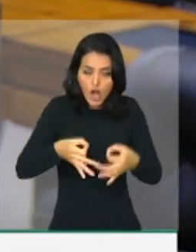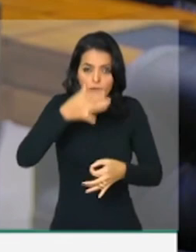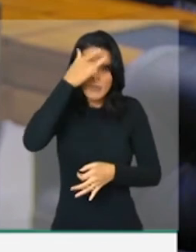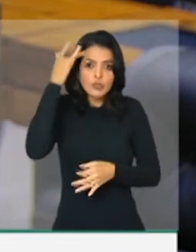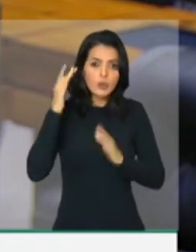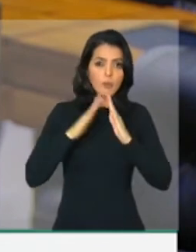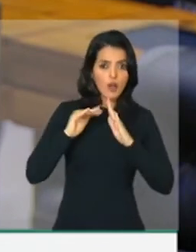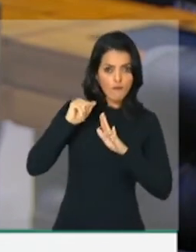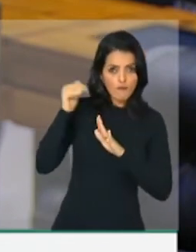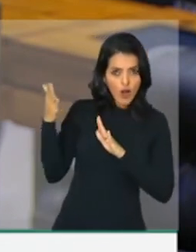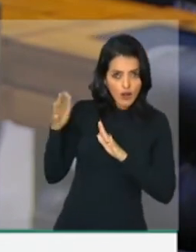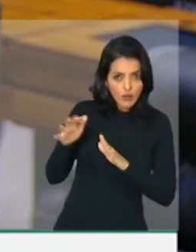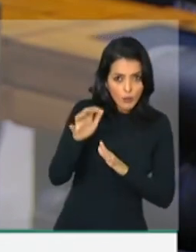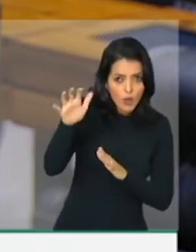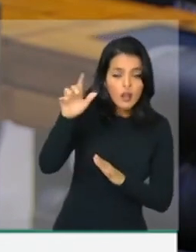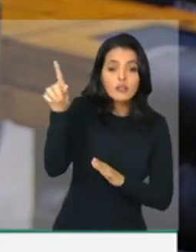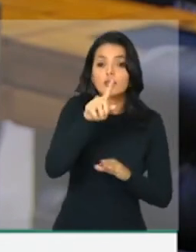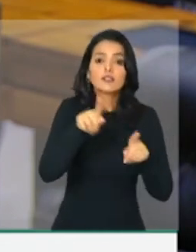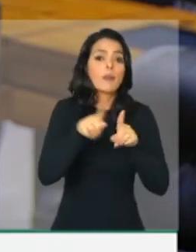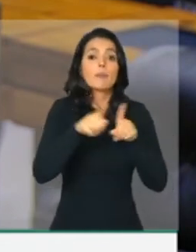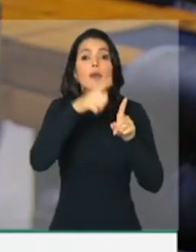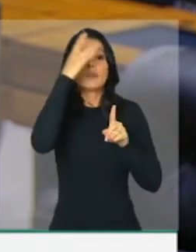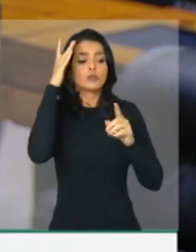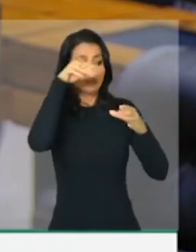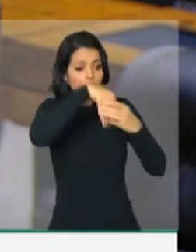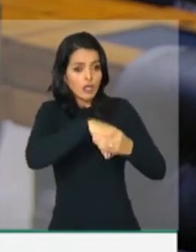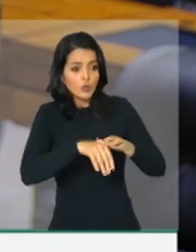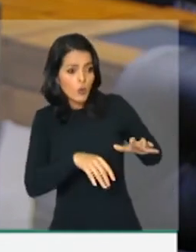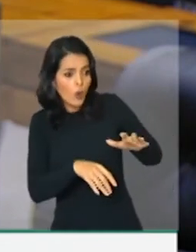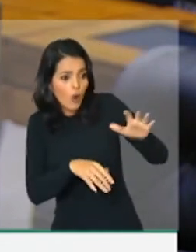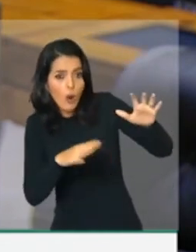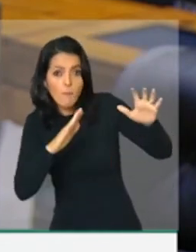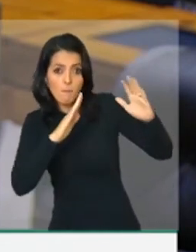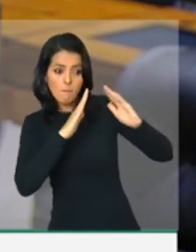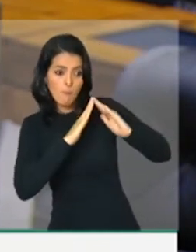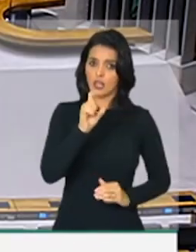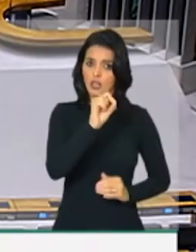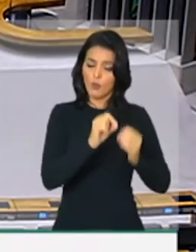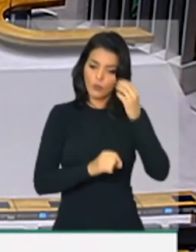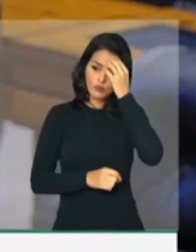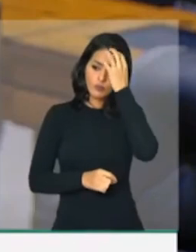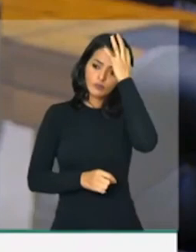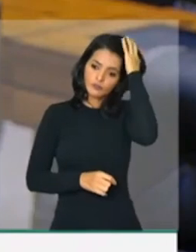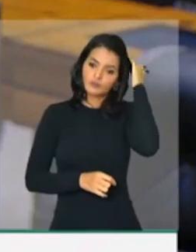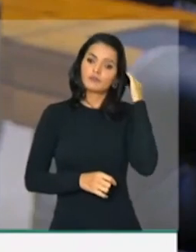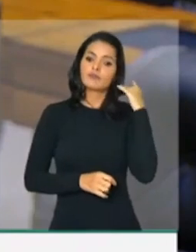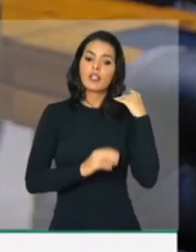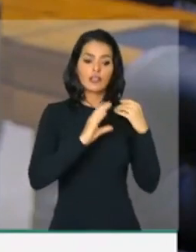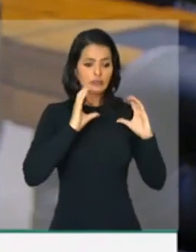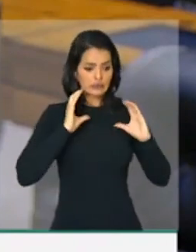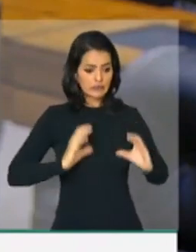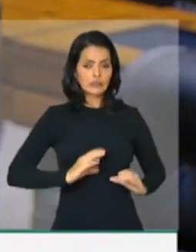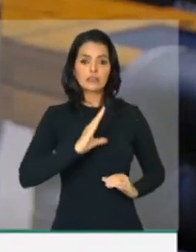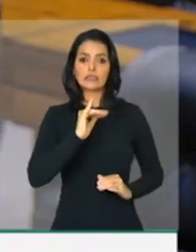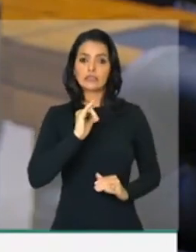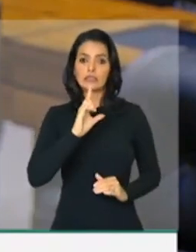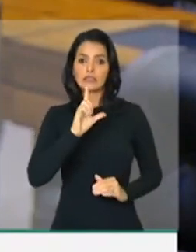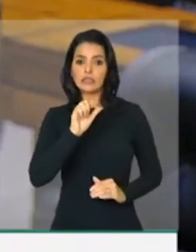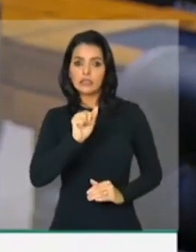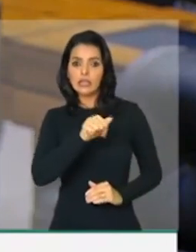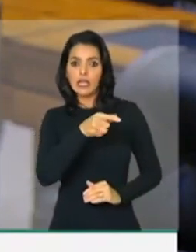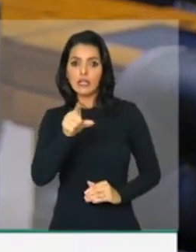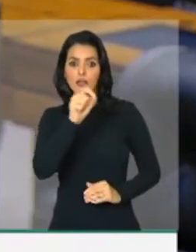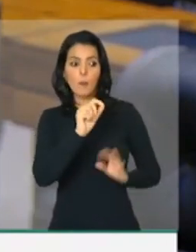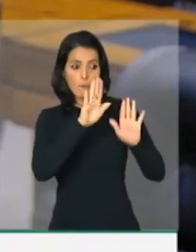mora nas comunidades, mas também aqueles que moram dentro das comunidades, que são a maioria. cidadão de bem da comunidade, ele